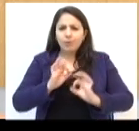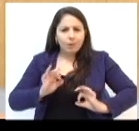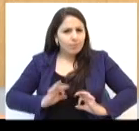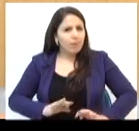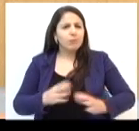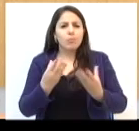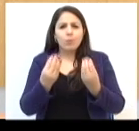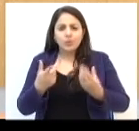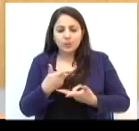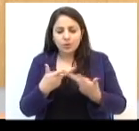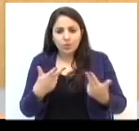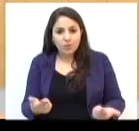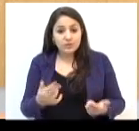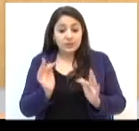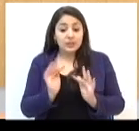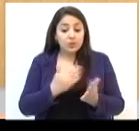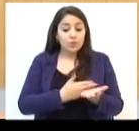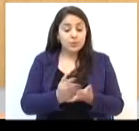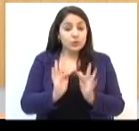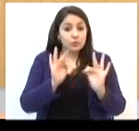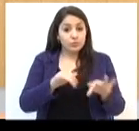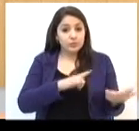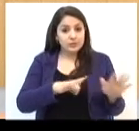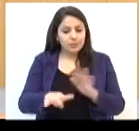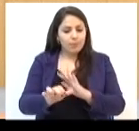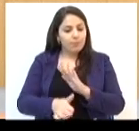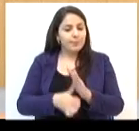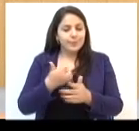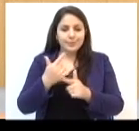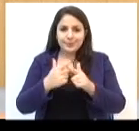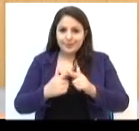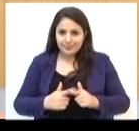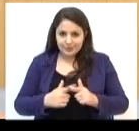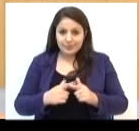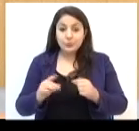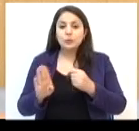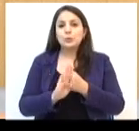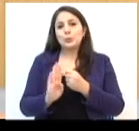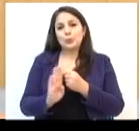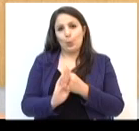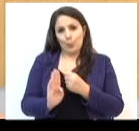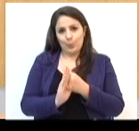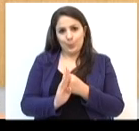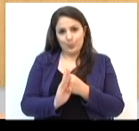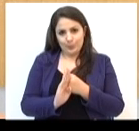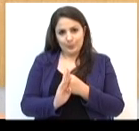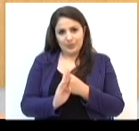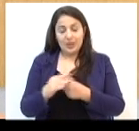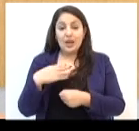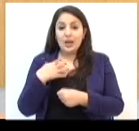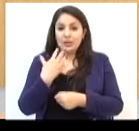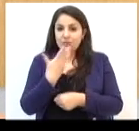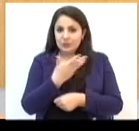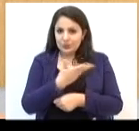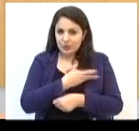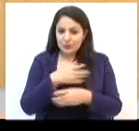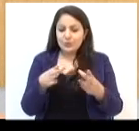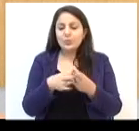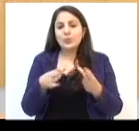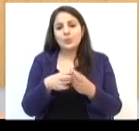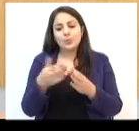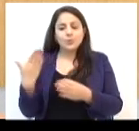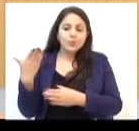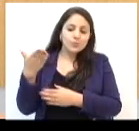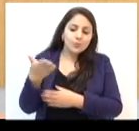programação da Feira do Livro, que iniciou no final de semana e pela primeira vez no Bourbon Shopping. A nossa equipe